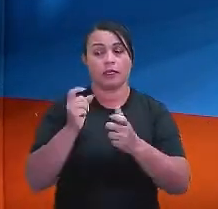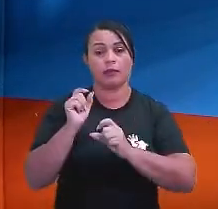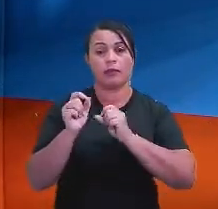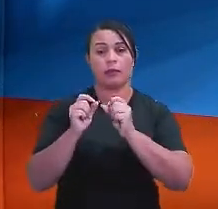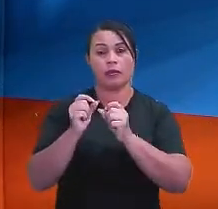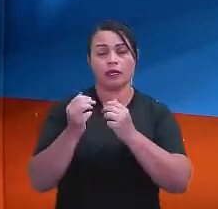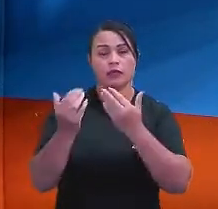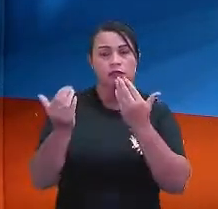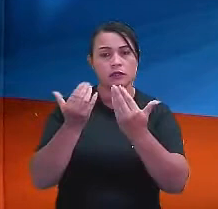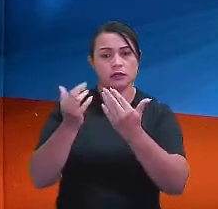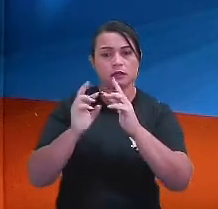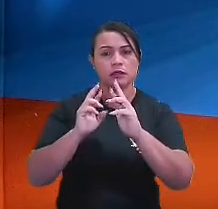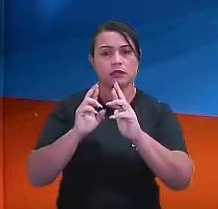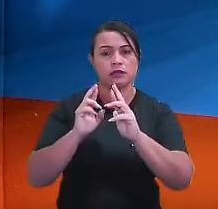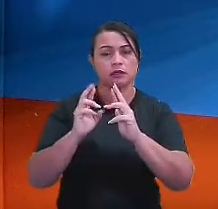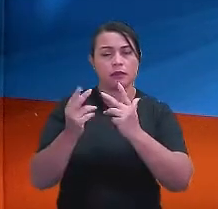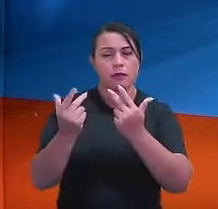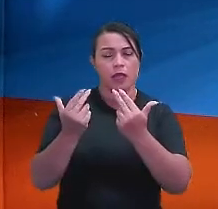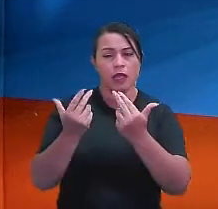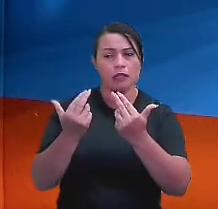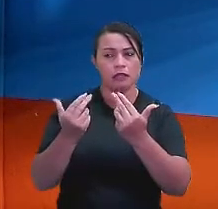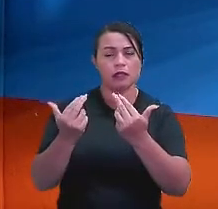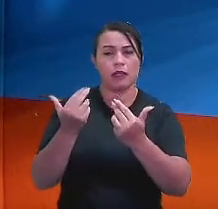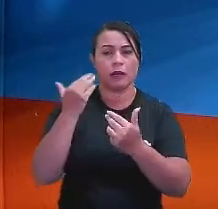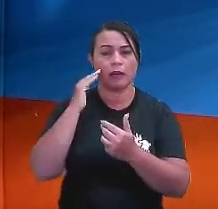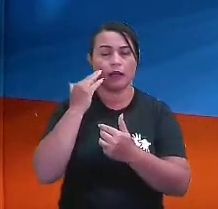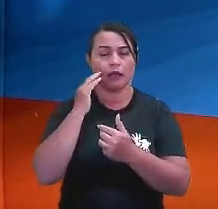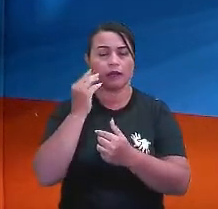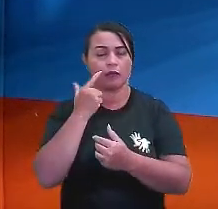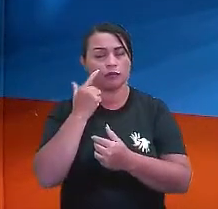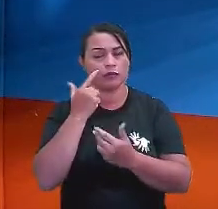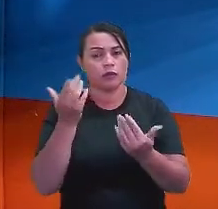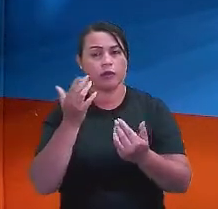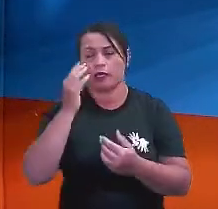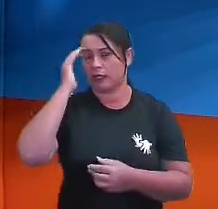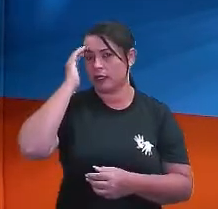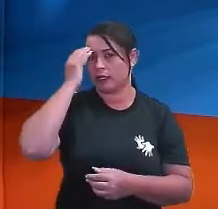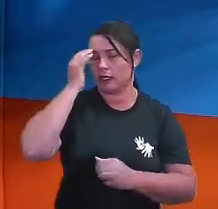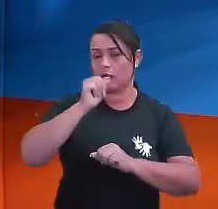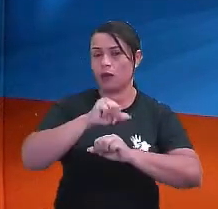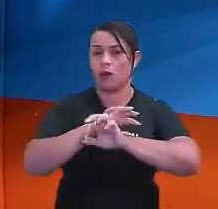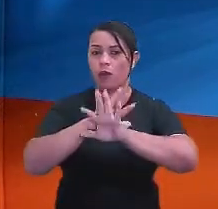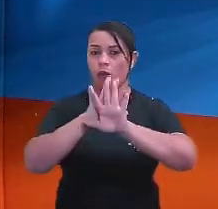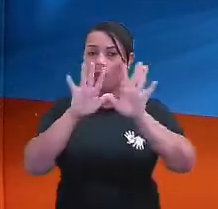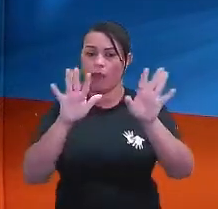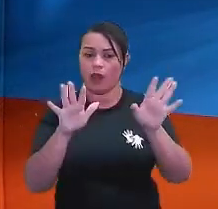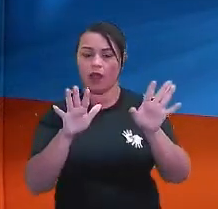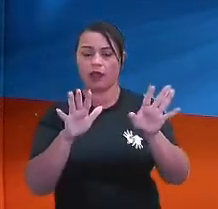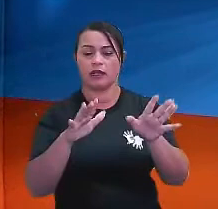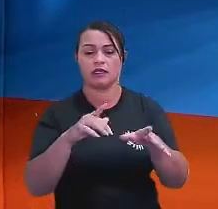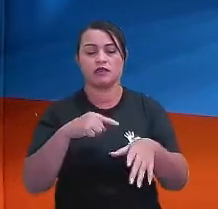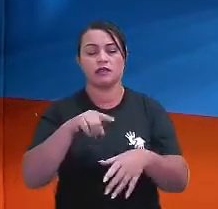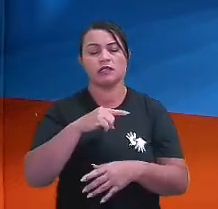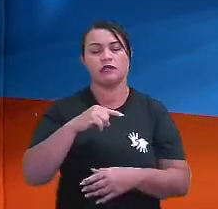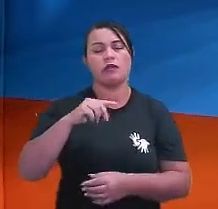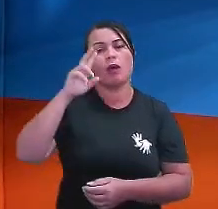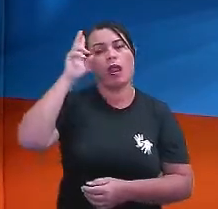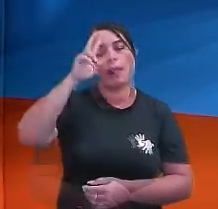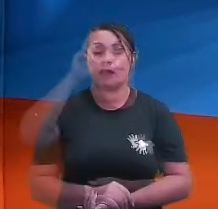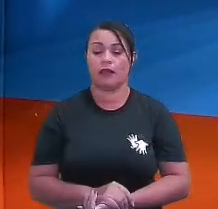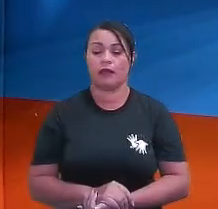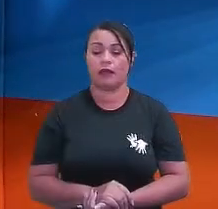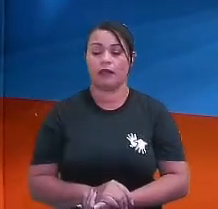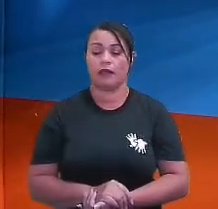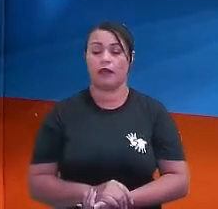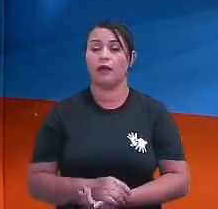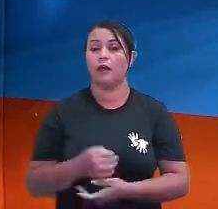semelhança e de proporcionalidade. Que a gente vai entender aqui, que eu vou trazer algo que vai fazer vocês lembrarem essa ideia.